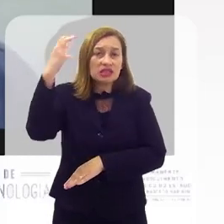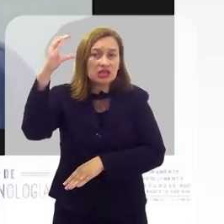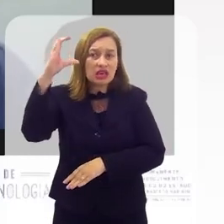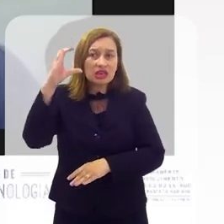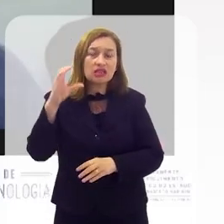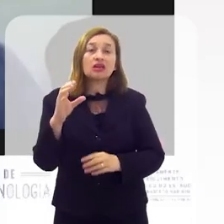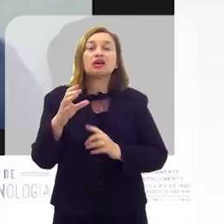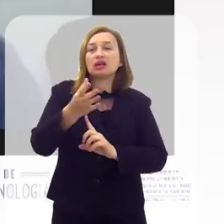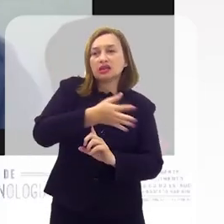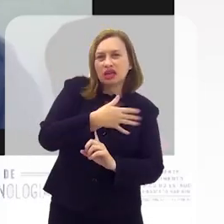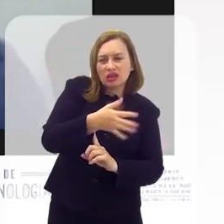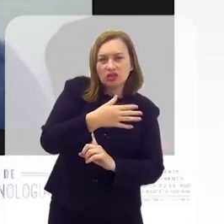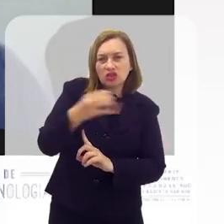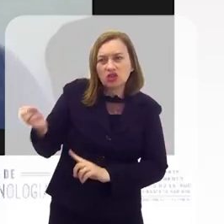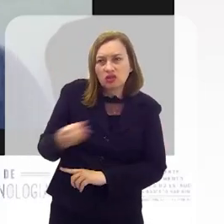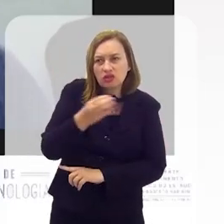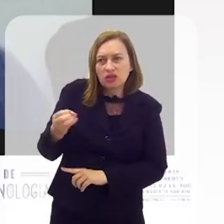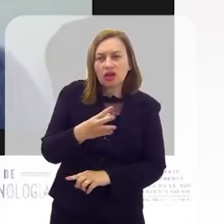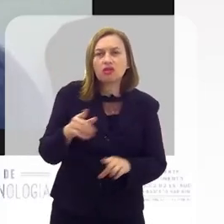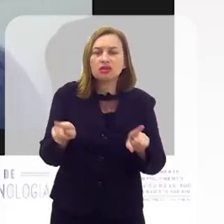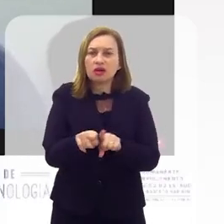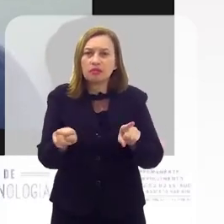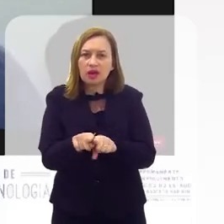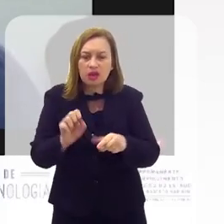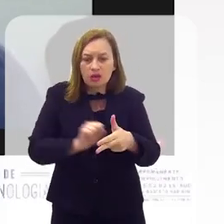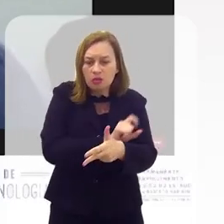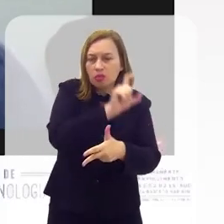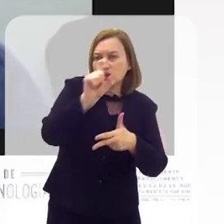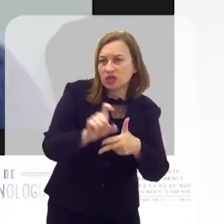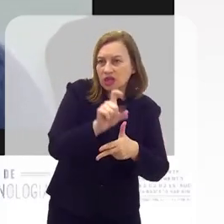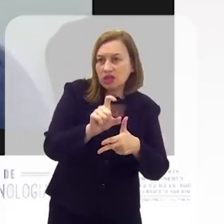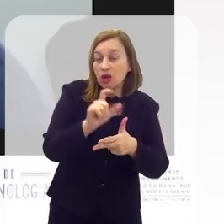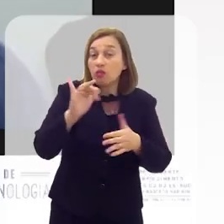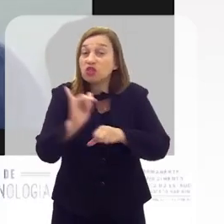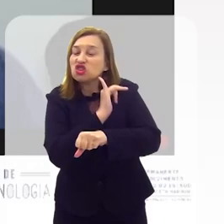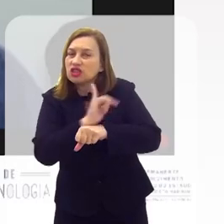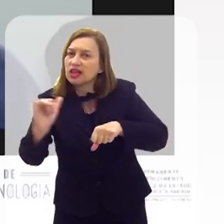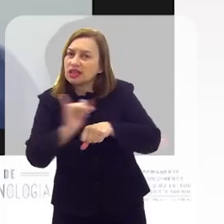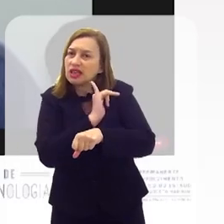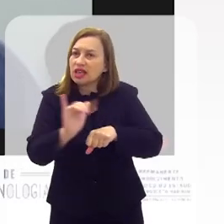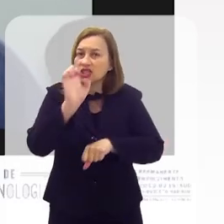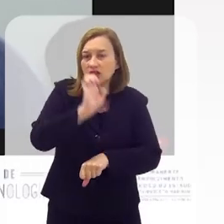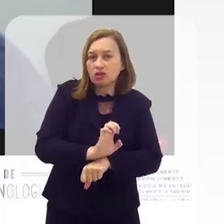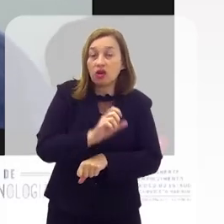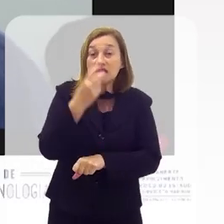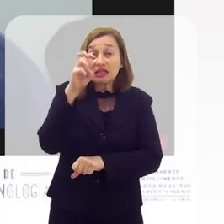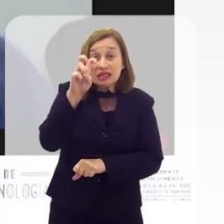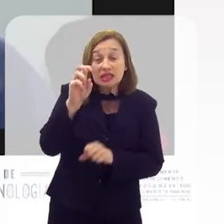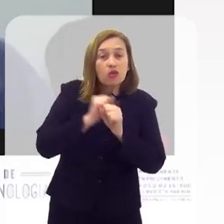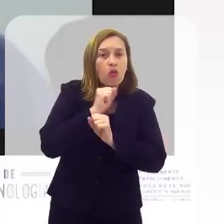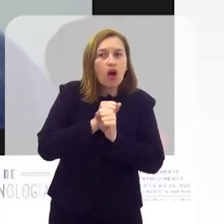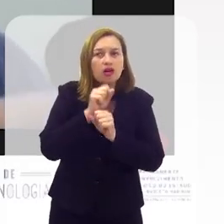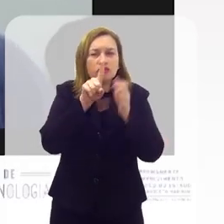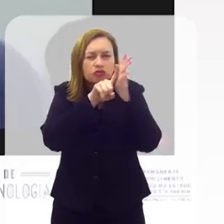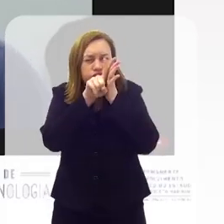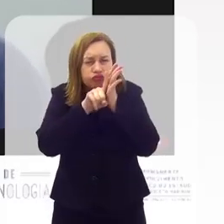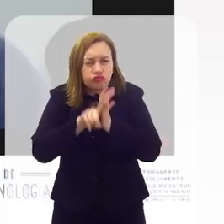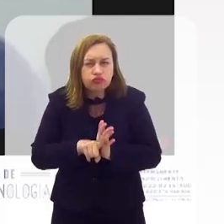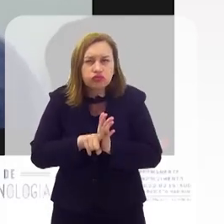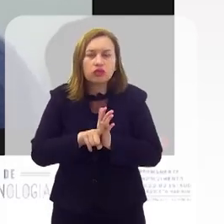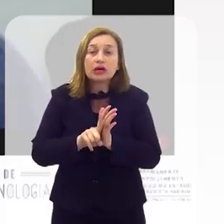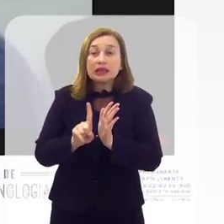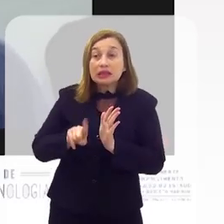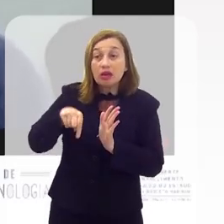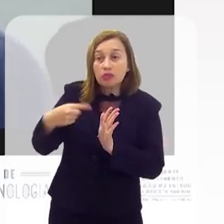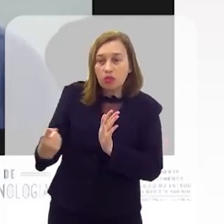aprovado pelo Conselho Estadual de Ciência e Inovação e pelo Executivo, tendo uma estratégia estadual